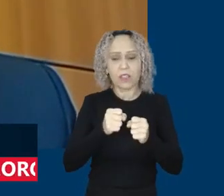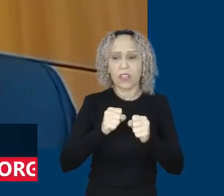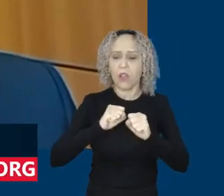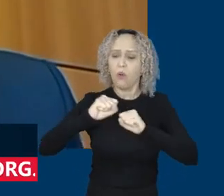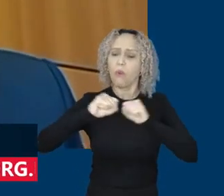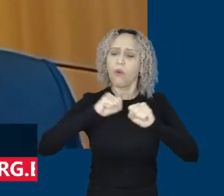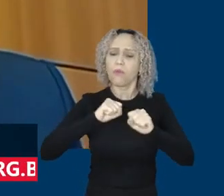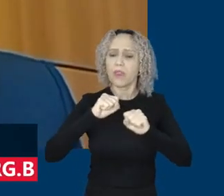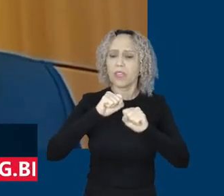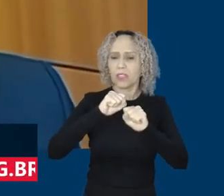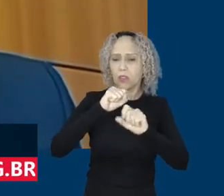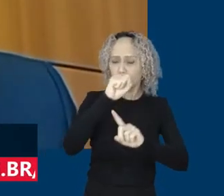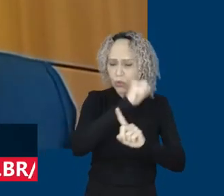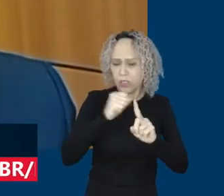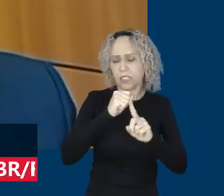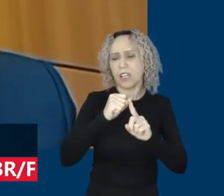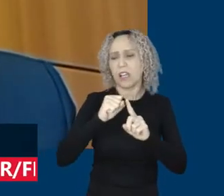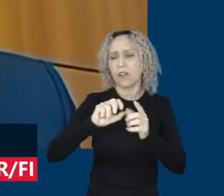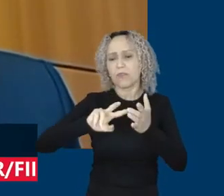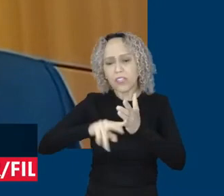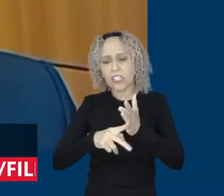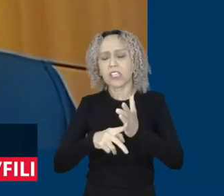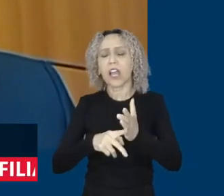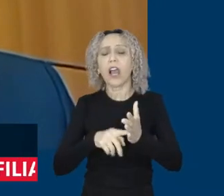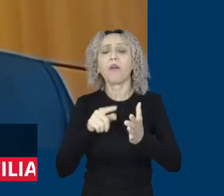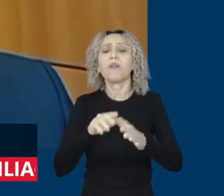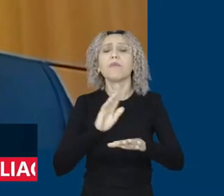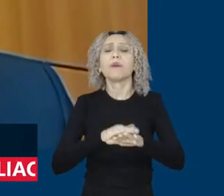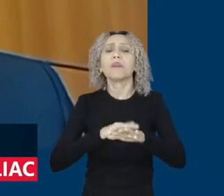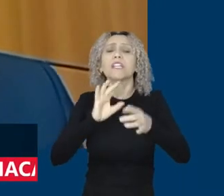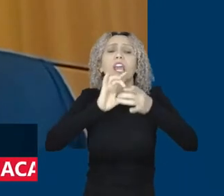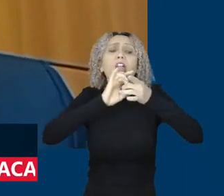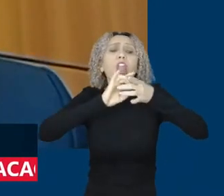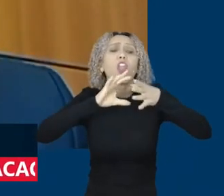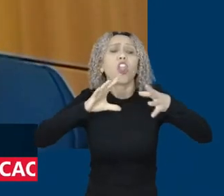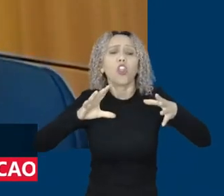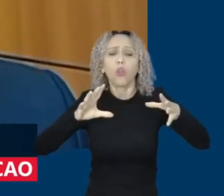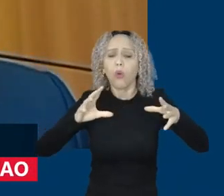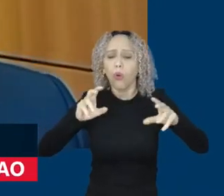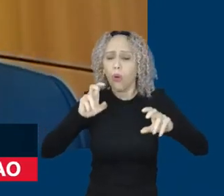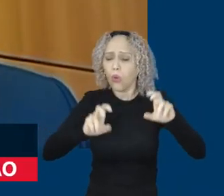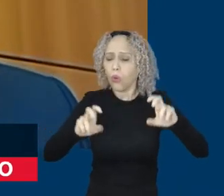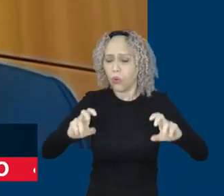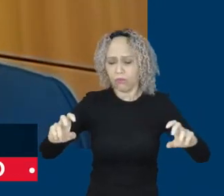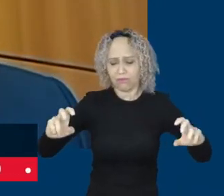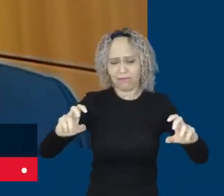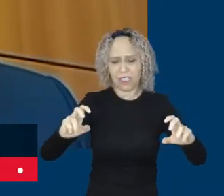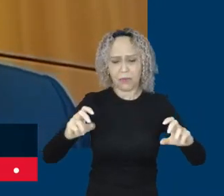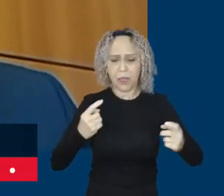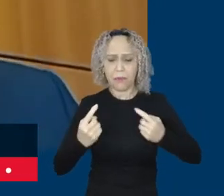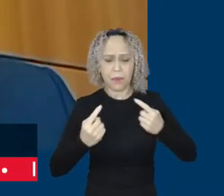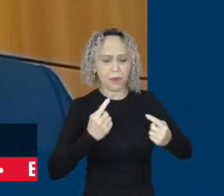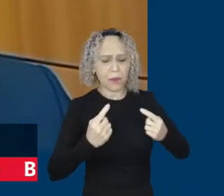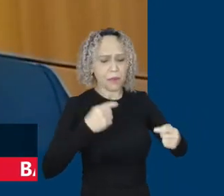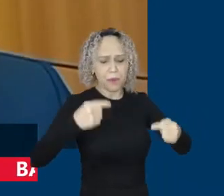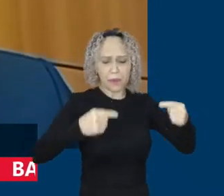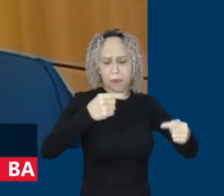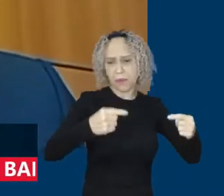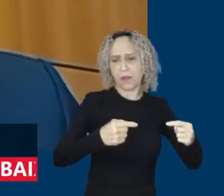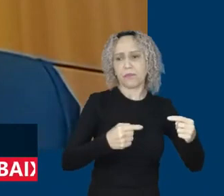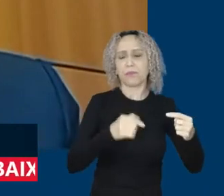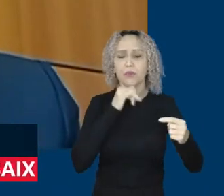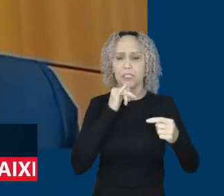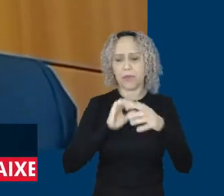sindical, permitindo que todos sentem a mesa e negociem. Nós queremos que a negociação coletiva,